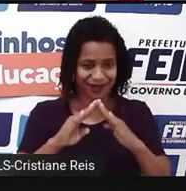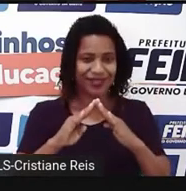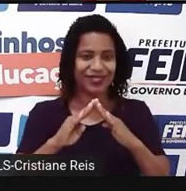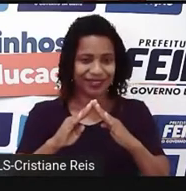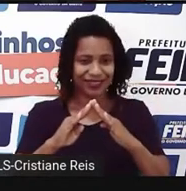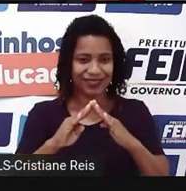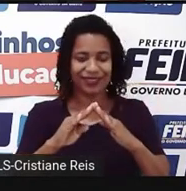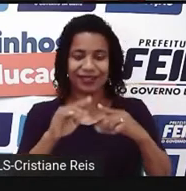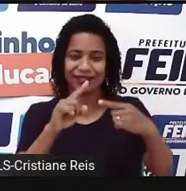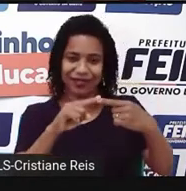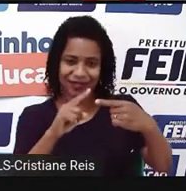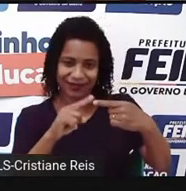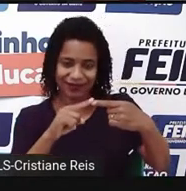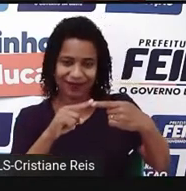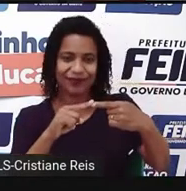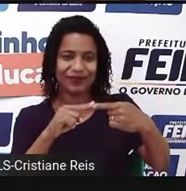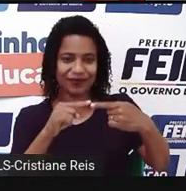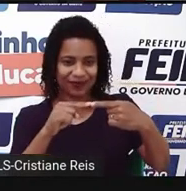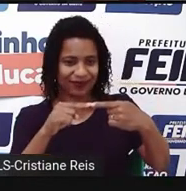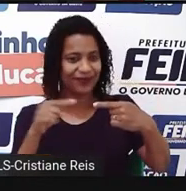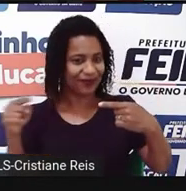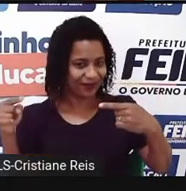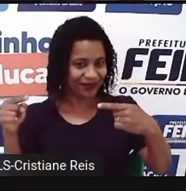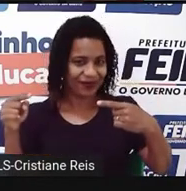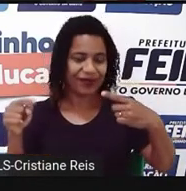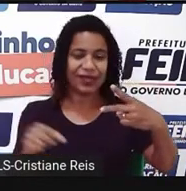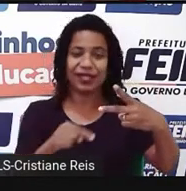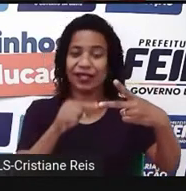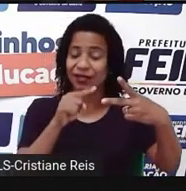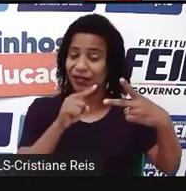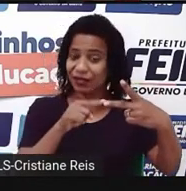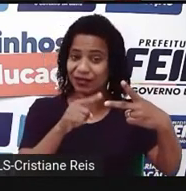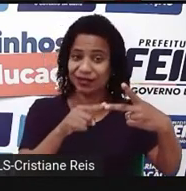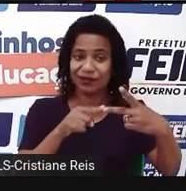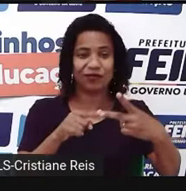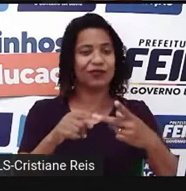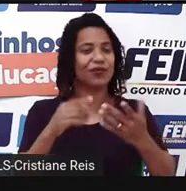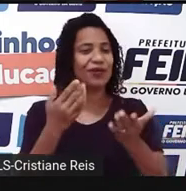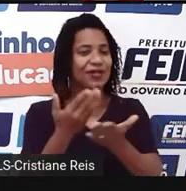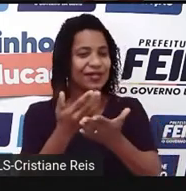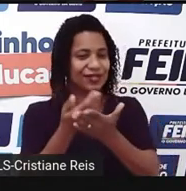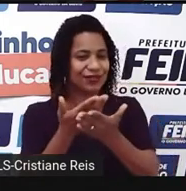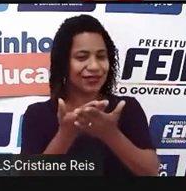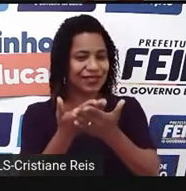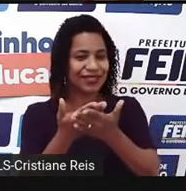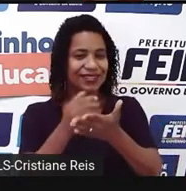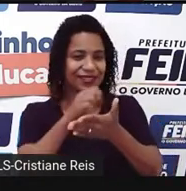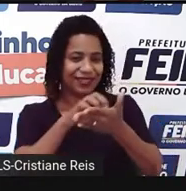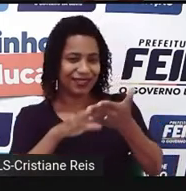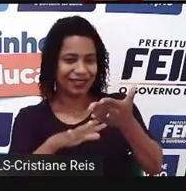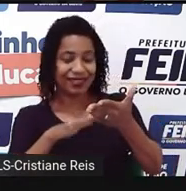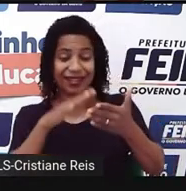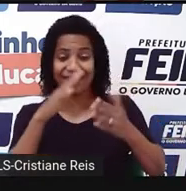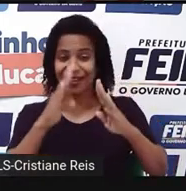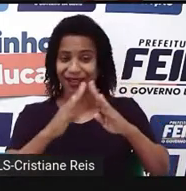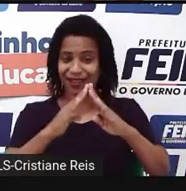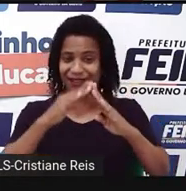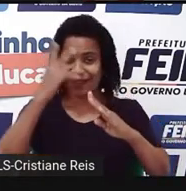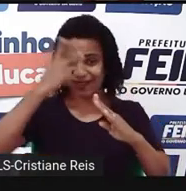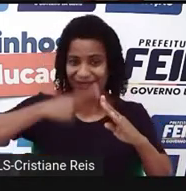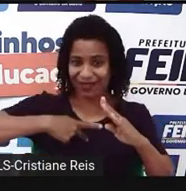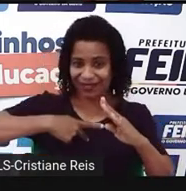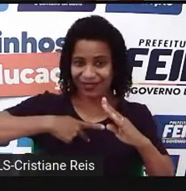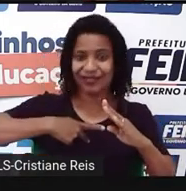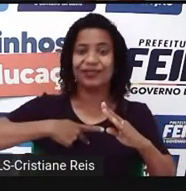coloque o título Class Ecclose Styles. Atividade de casa, homework e aquelas